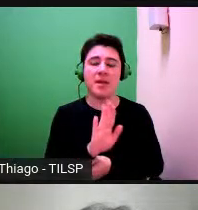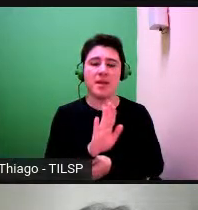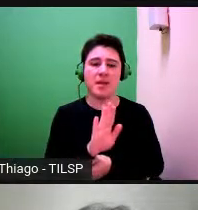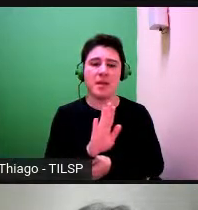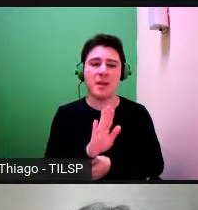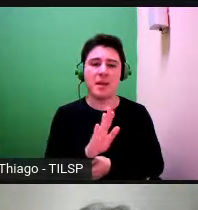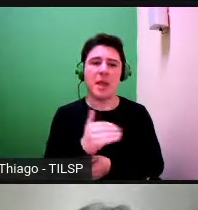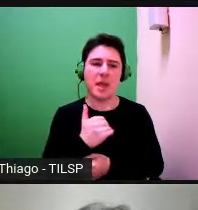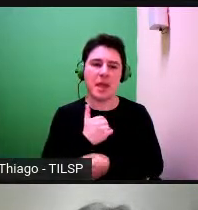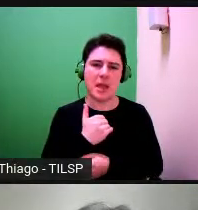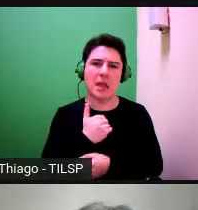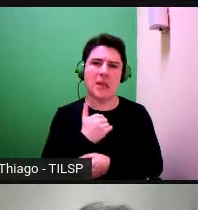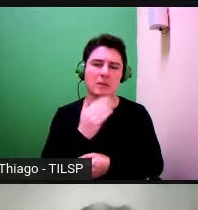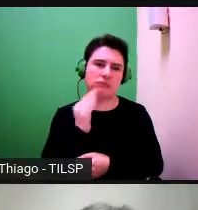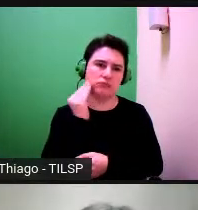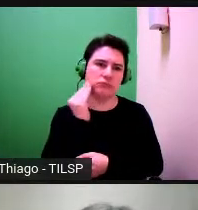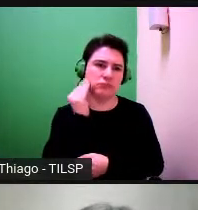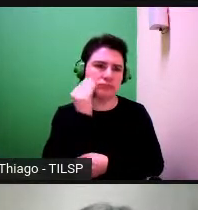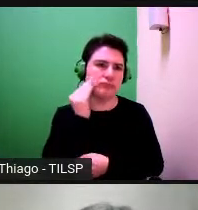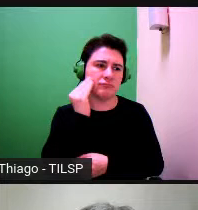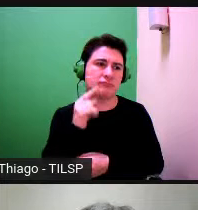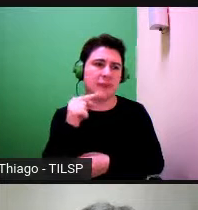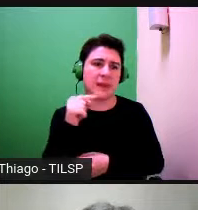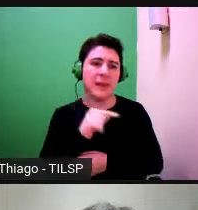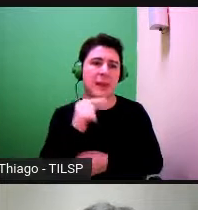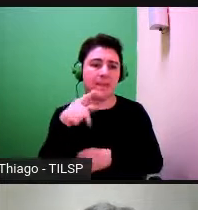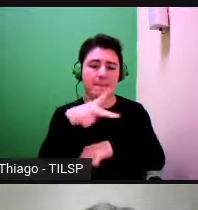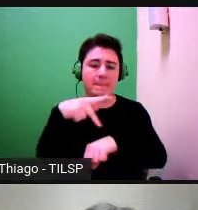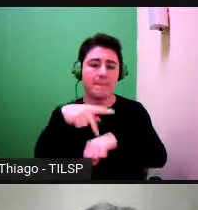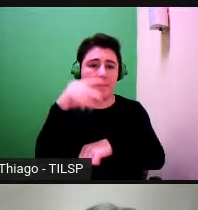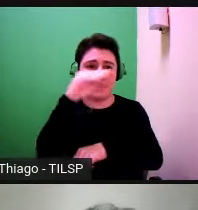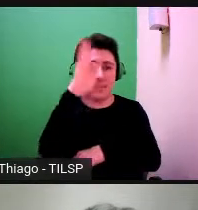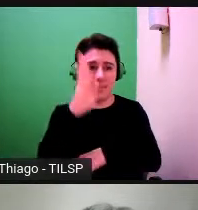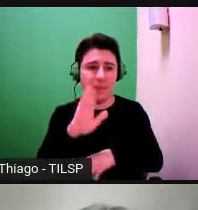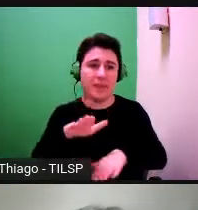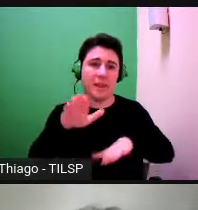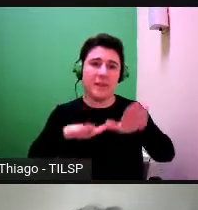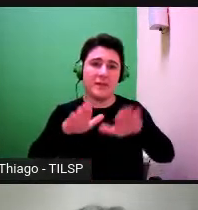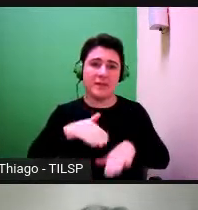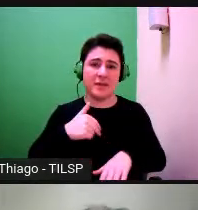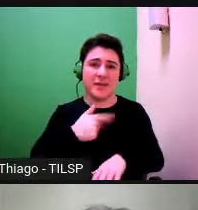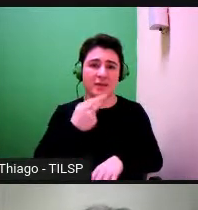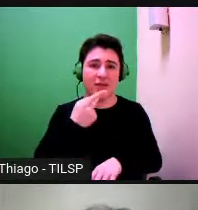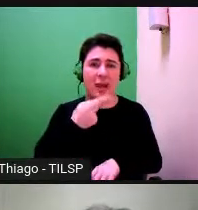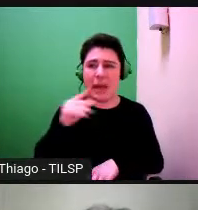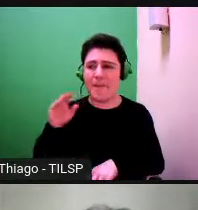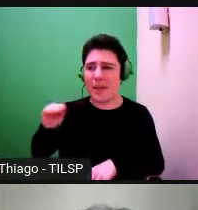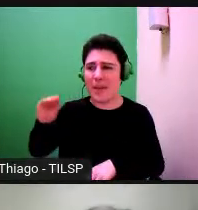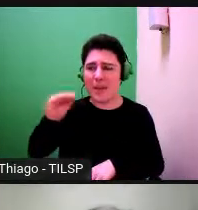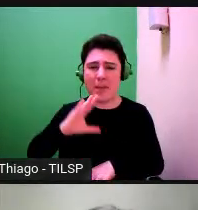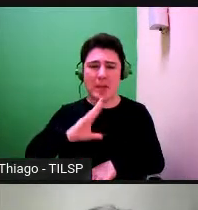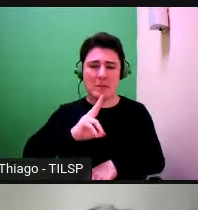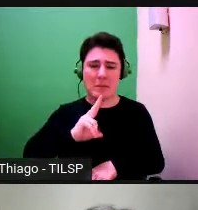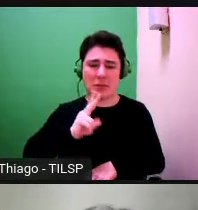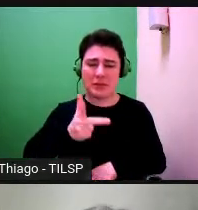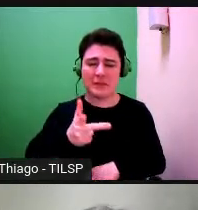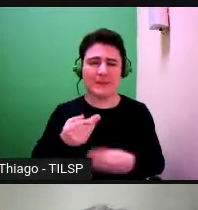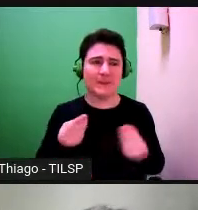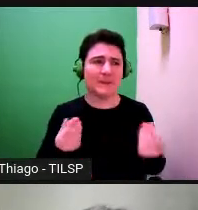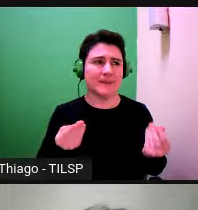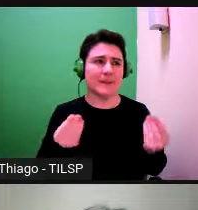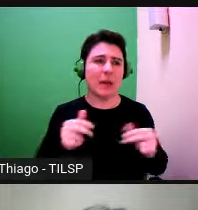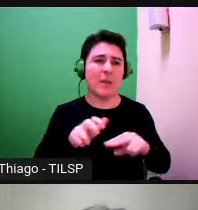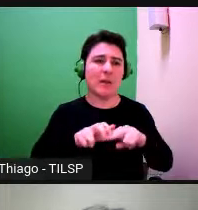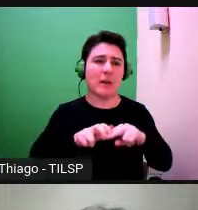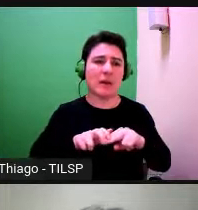sei, por experiência própria no Brasil, que às vezes o meu português europeu, por razões que se